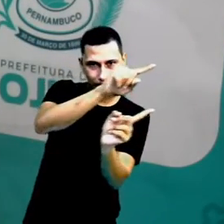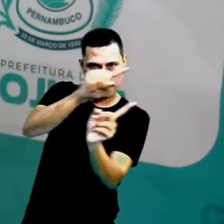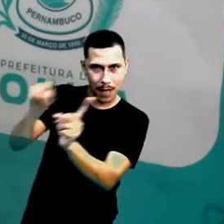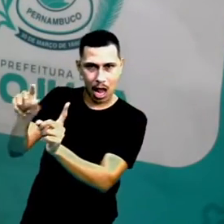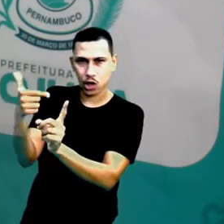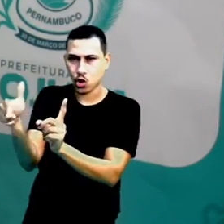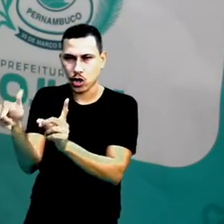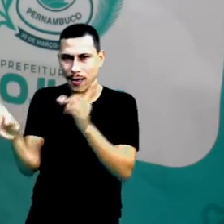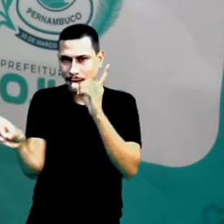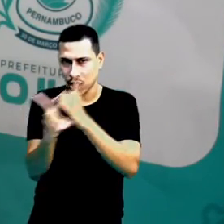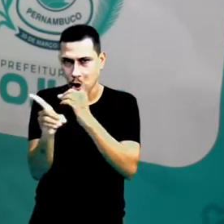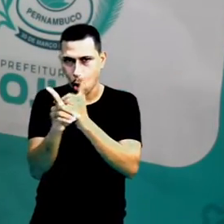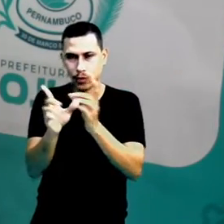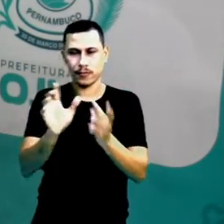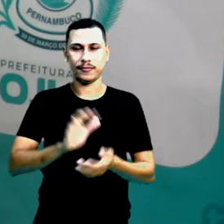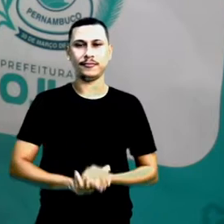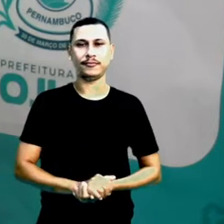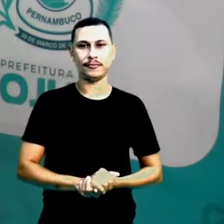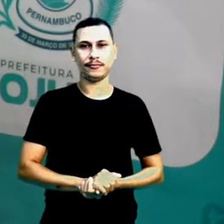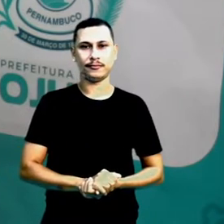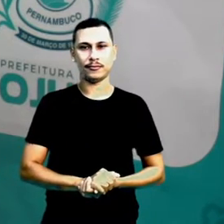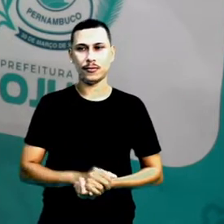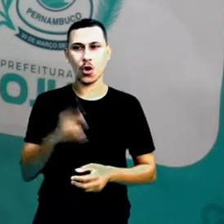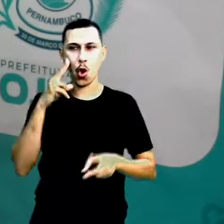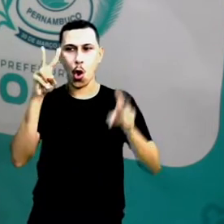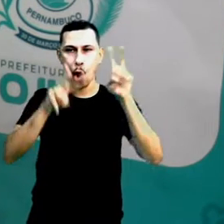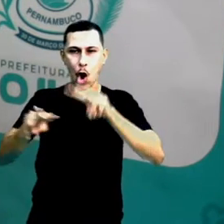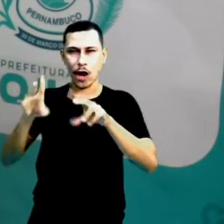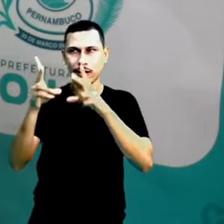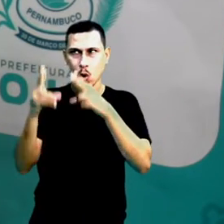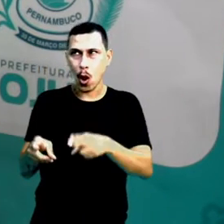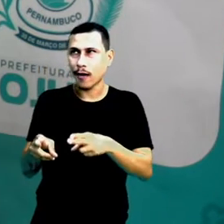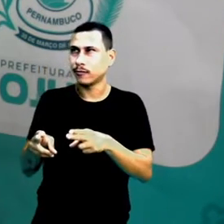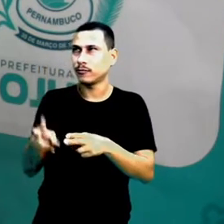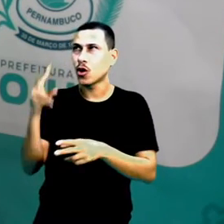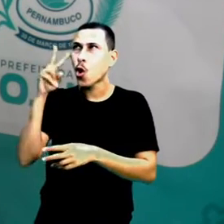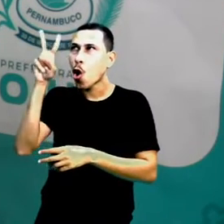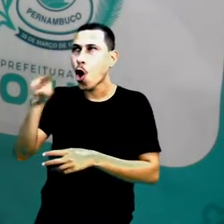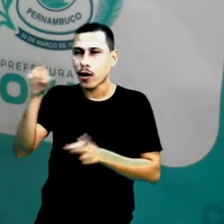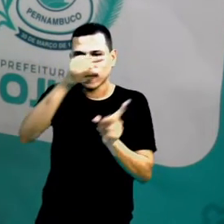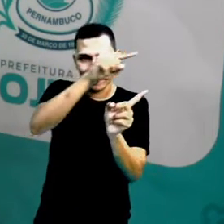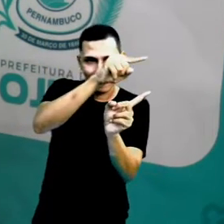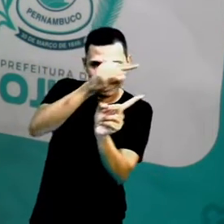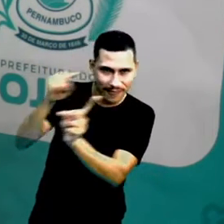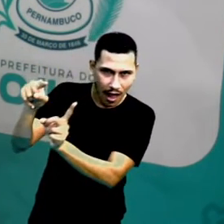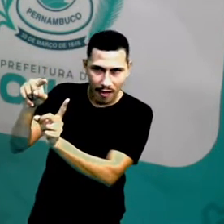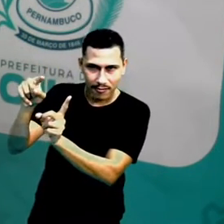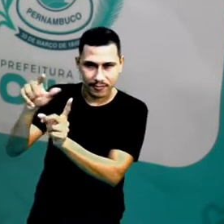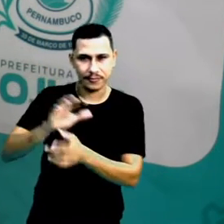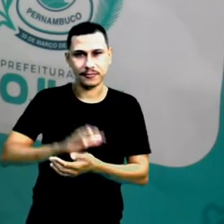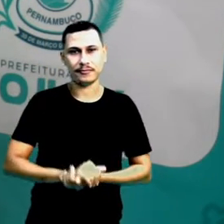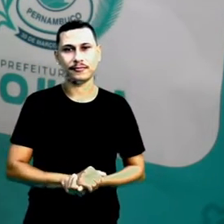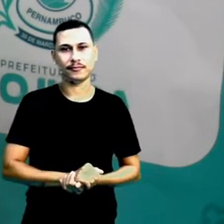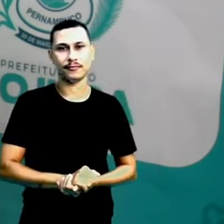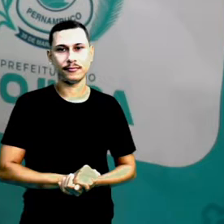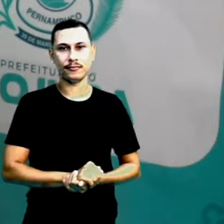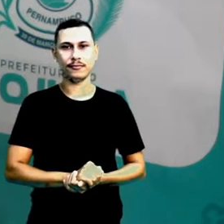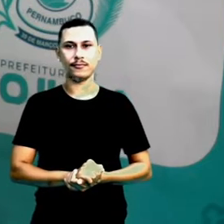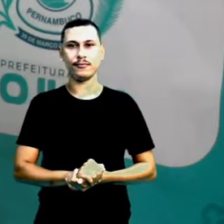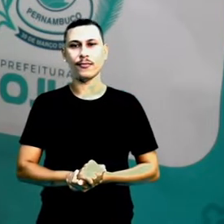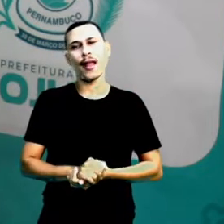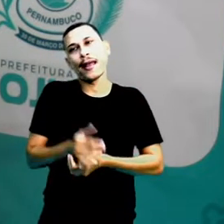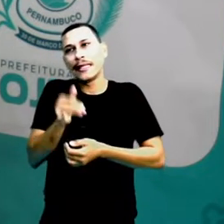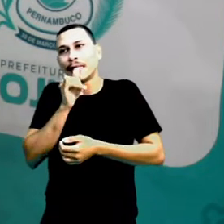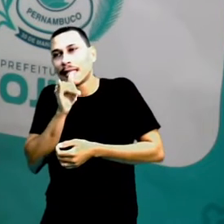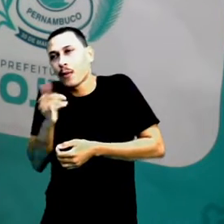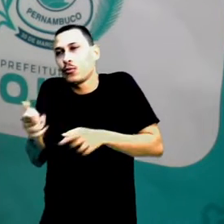encontram em pontos nenhum. É o caso dessas aqui, né? Como a gente viu lá no início, no slide anterior, as linhas do trem.